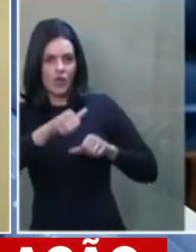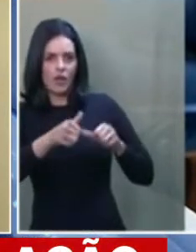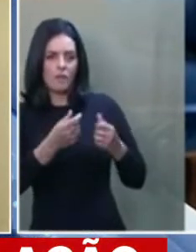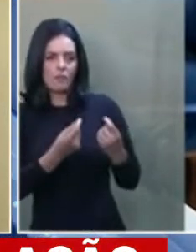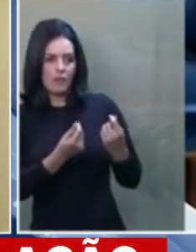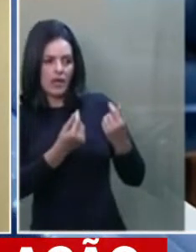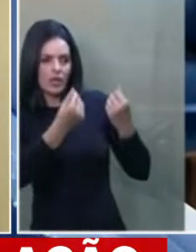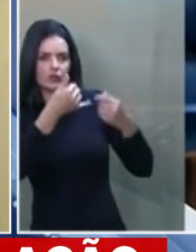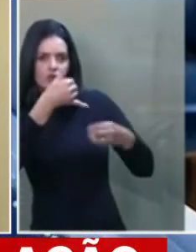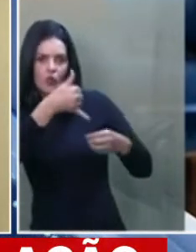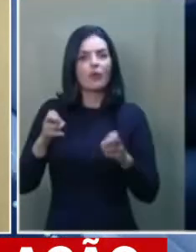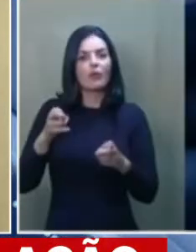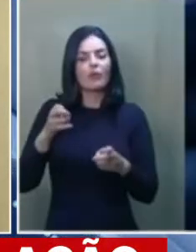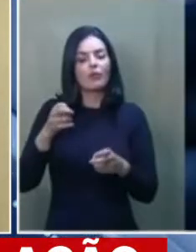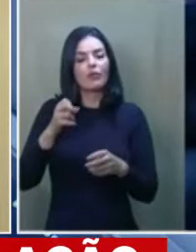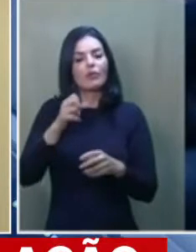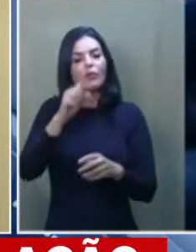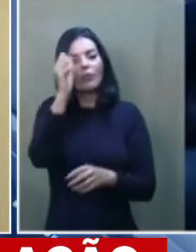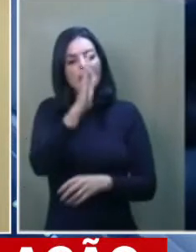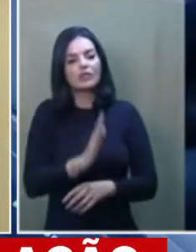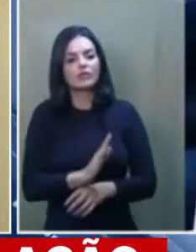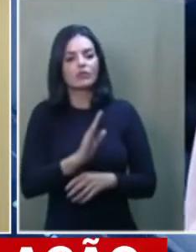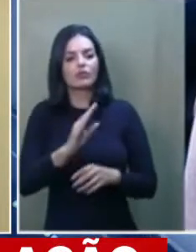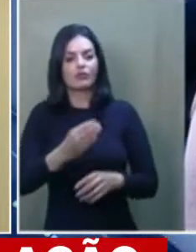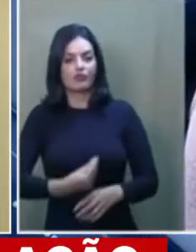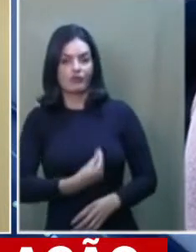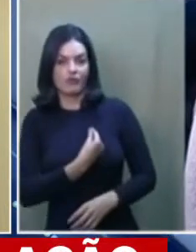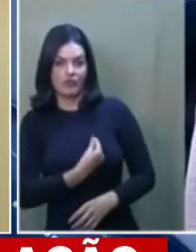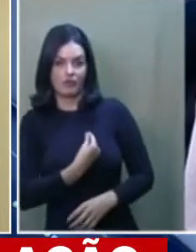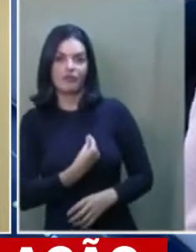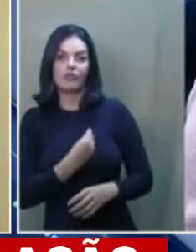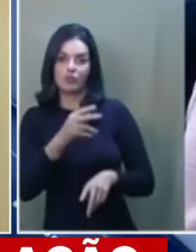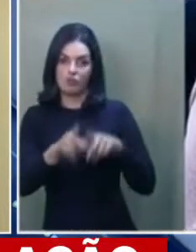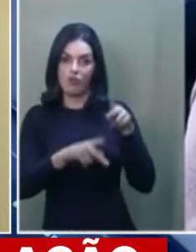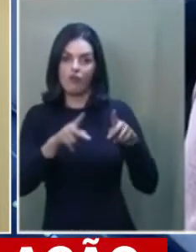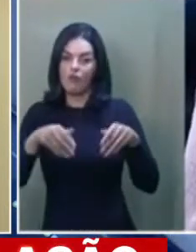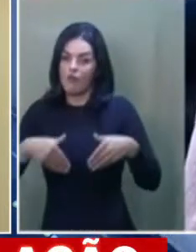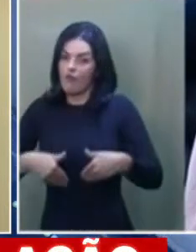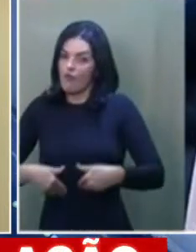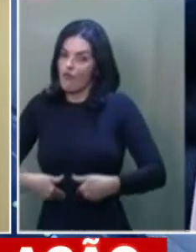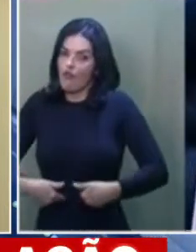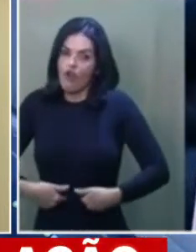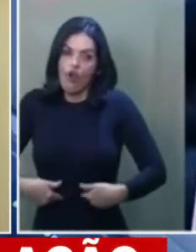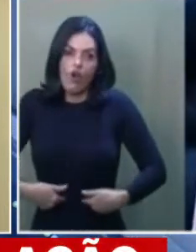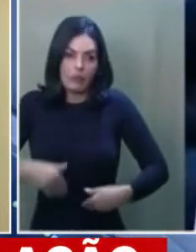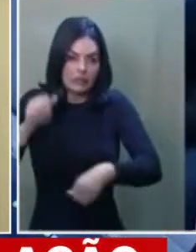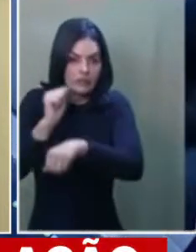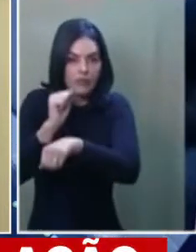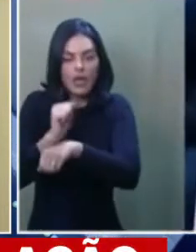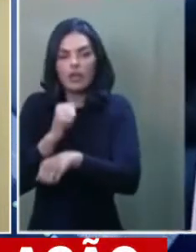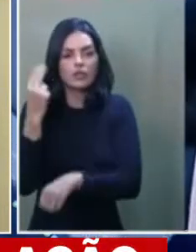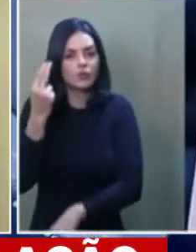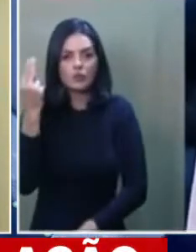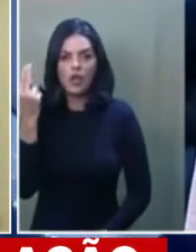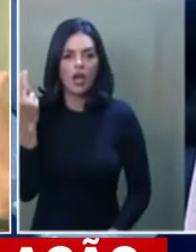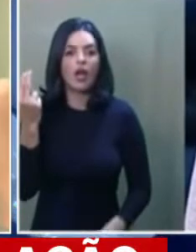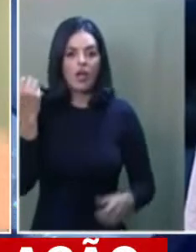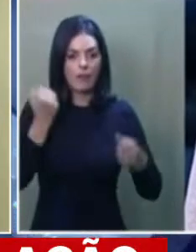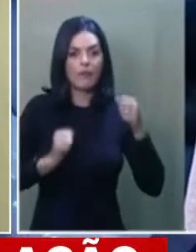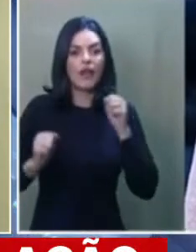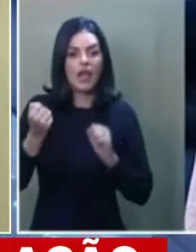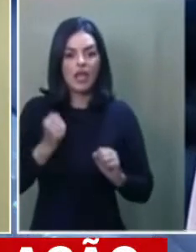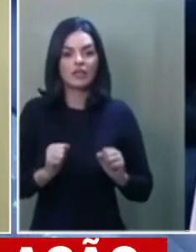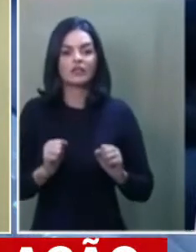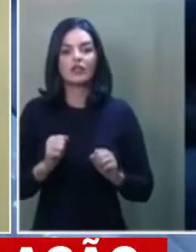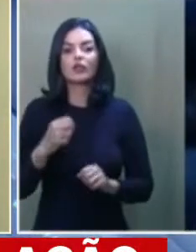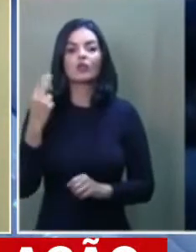e fez com que haja uma destinação para a população. Mas, se dependesse de nós, do Senado, isso